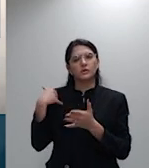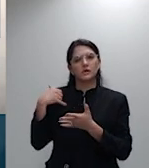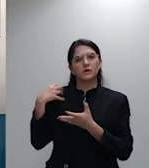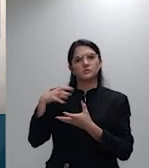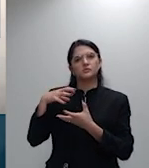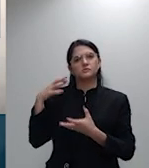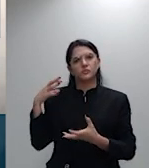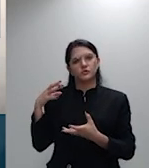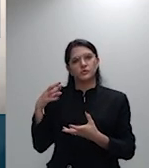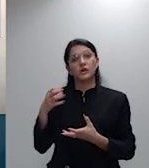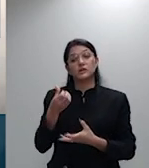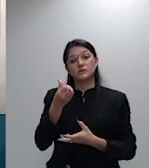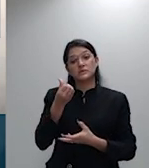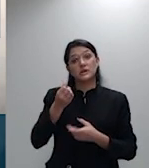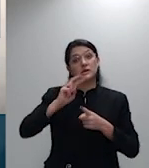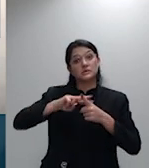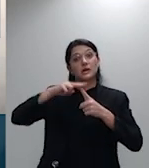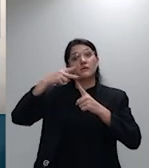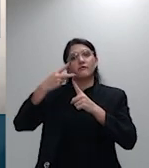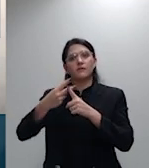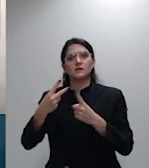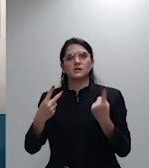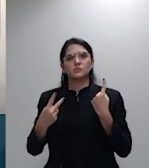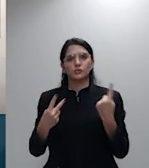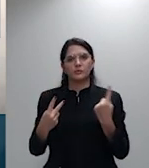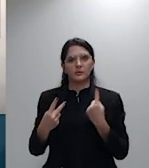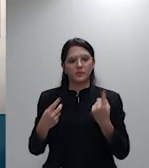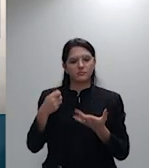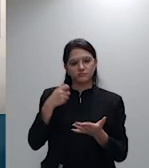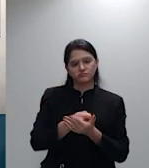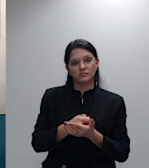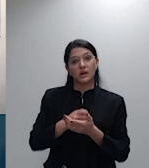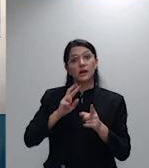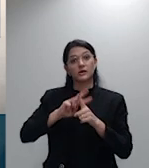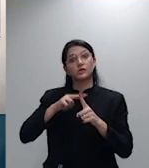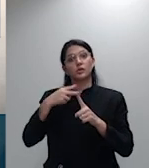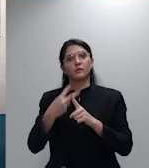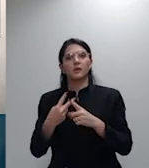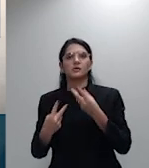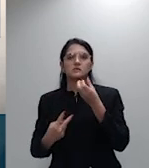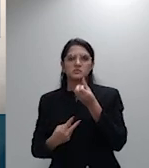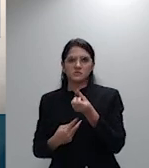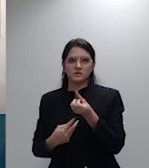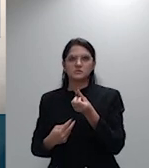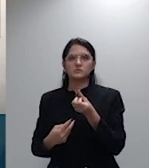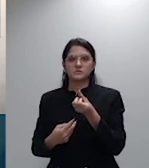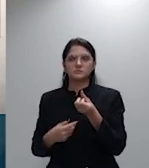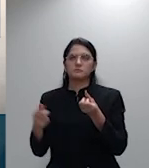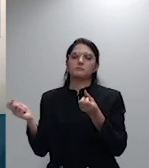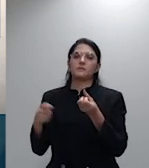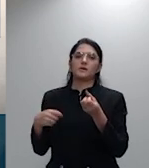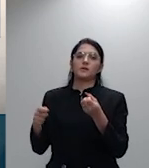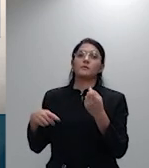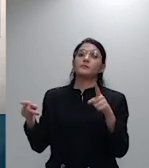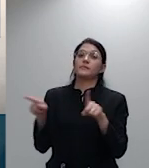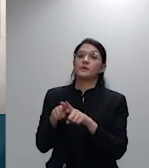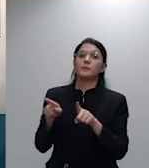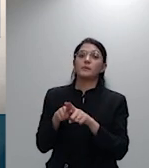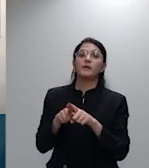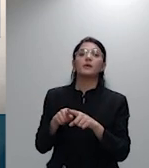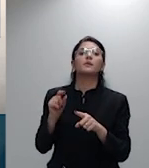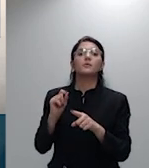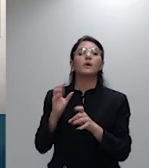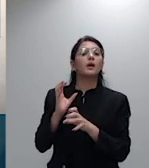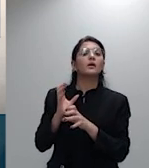primeira e também limitando o reajuste acumulado das três últimas faixas etárias ao